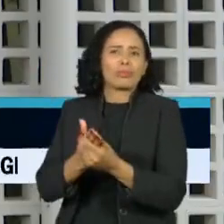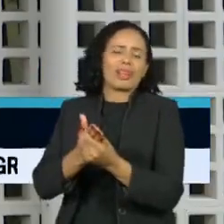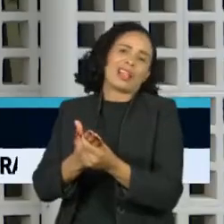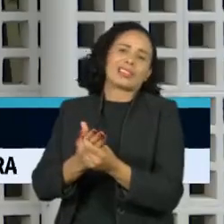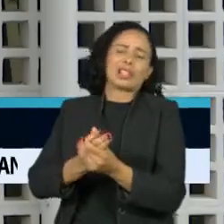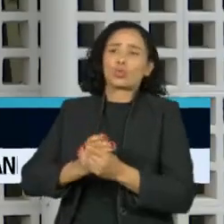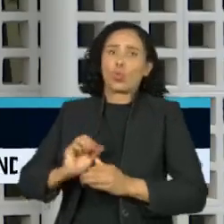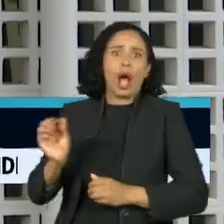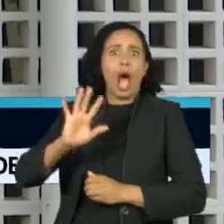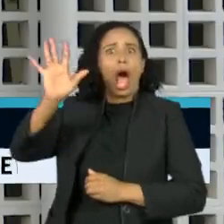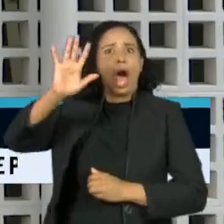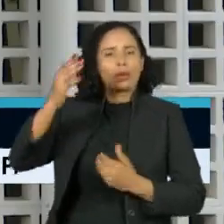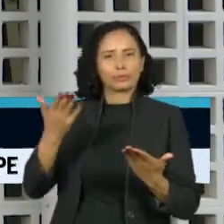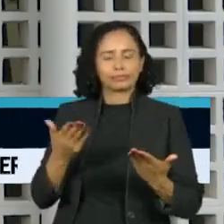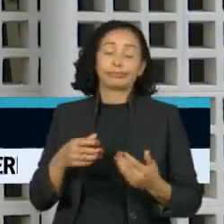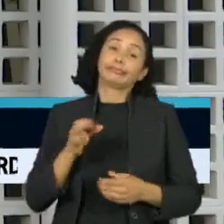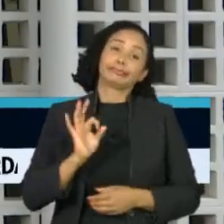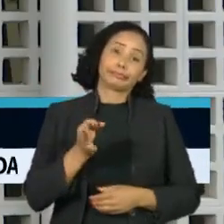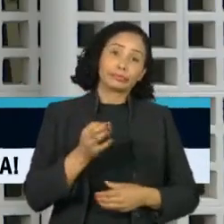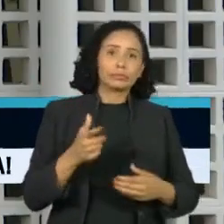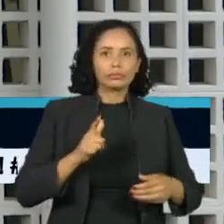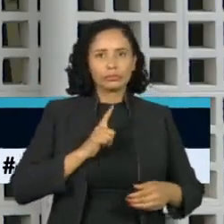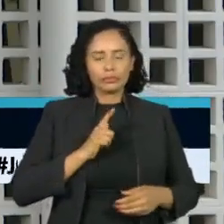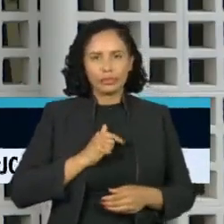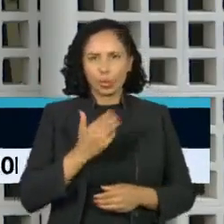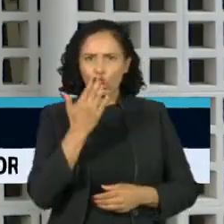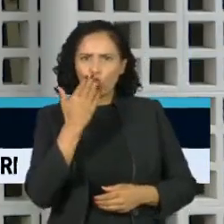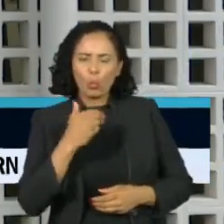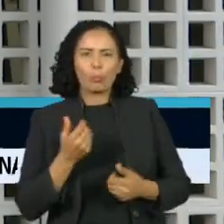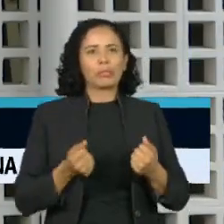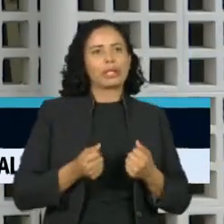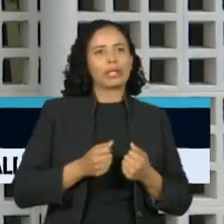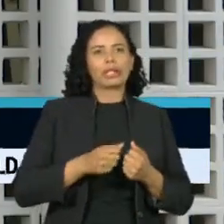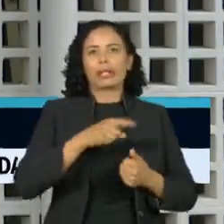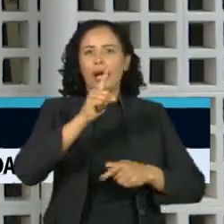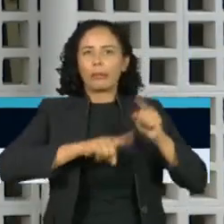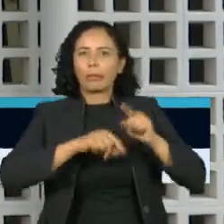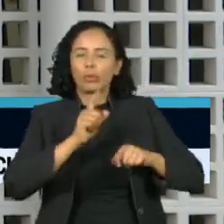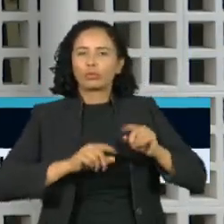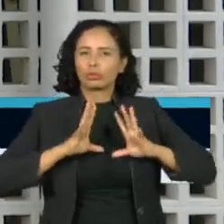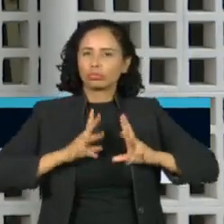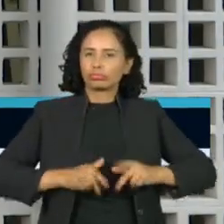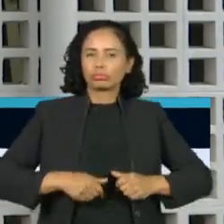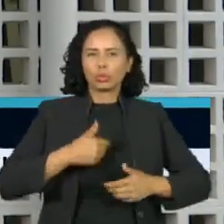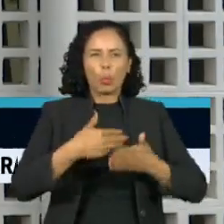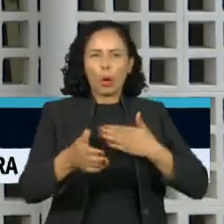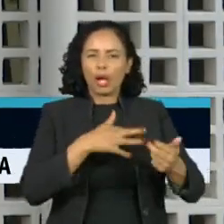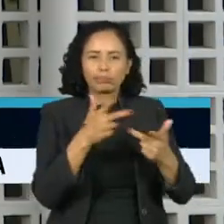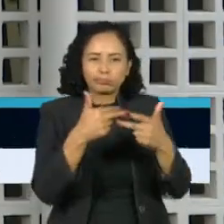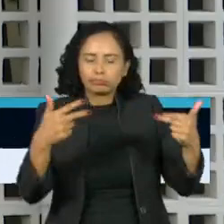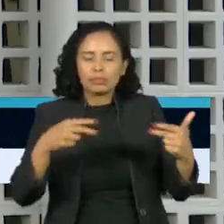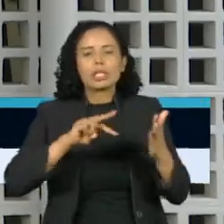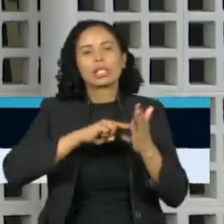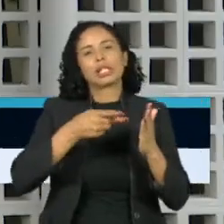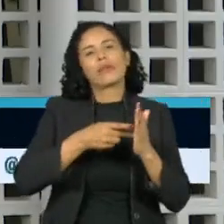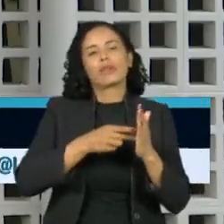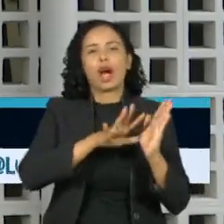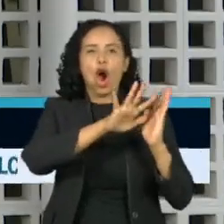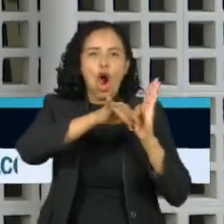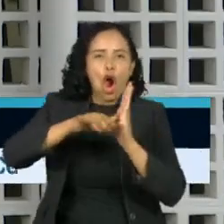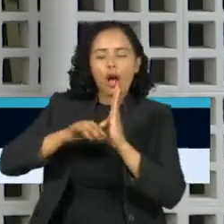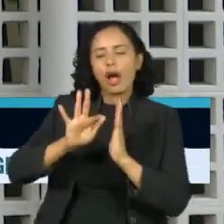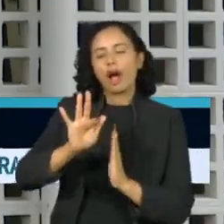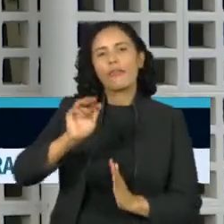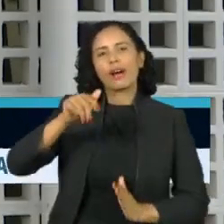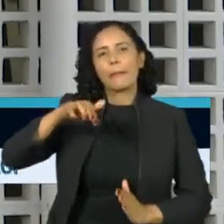de comida, produtos de higiene pessoal ou qualquer item de subsistência é chamado de furto famélico. Não é um